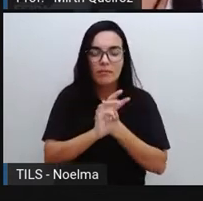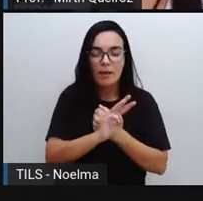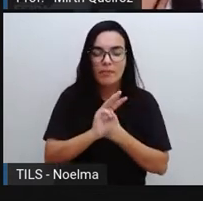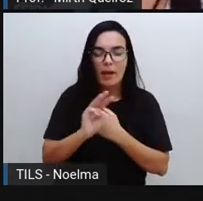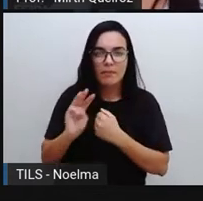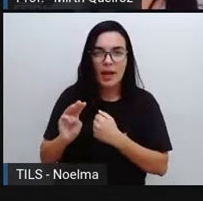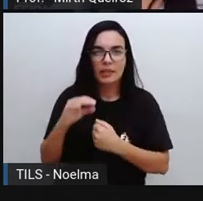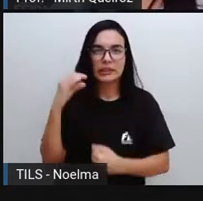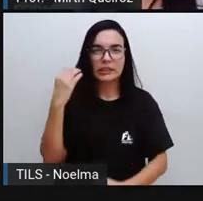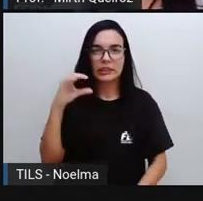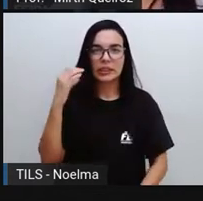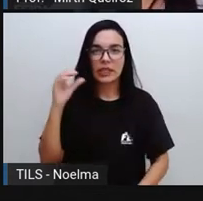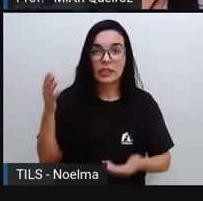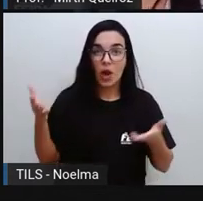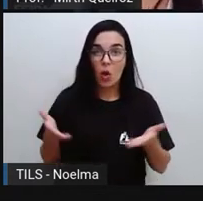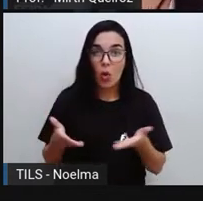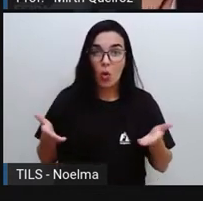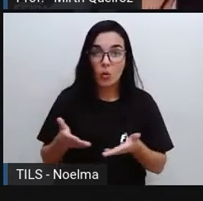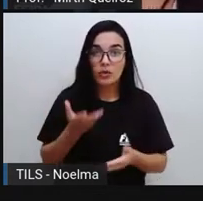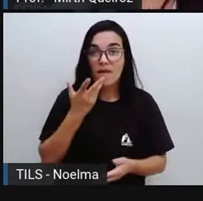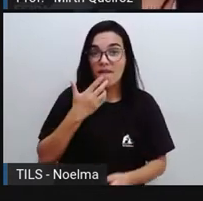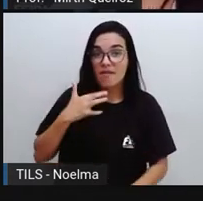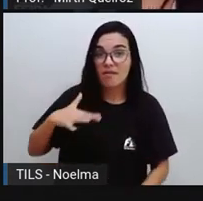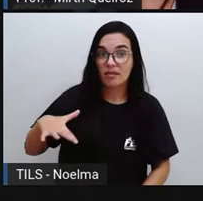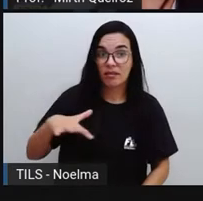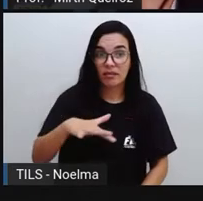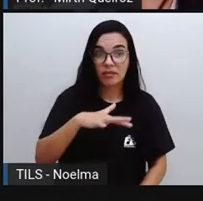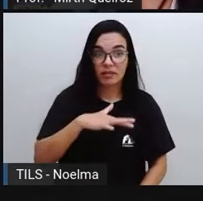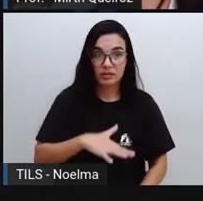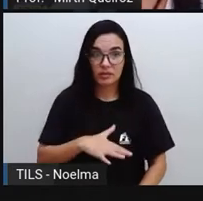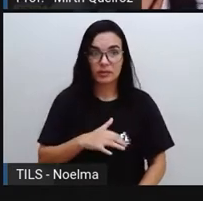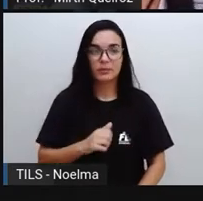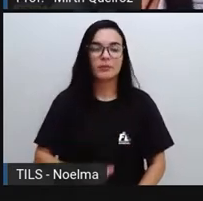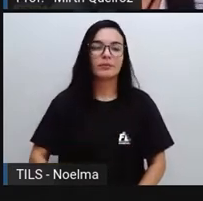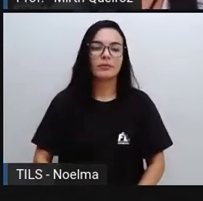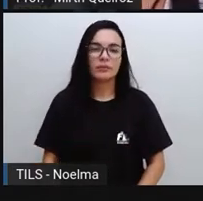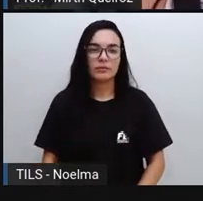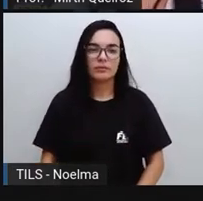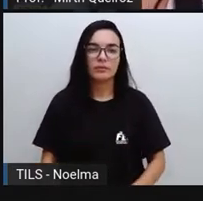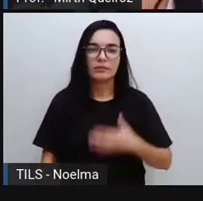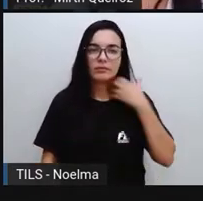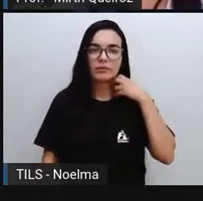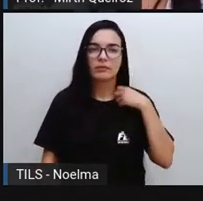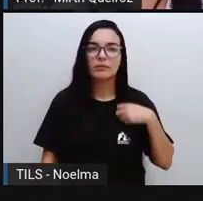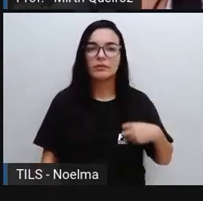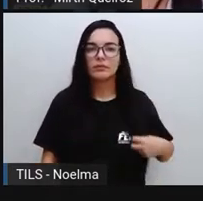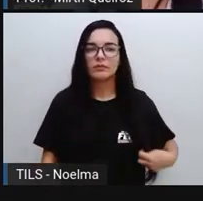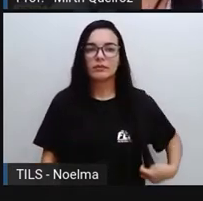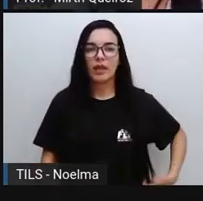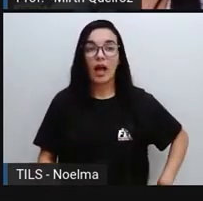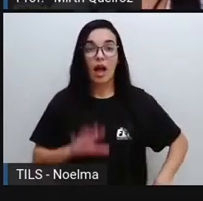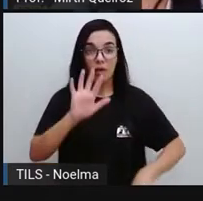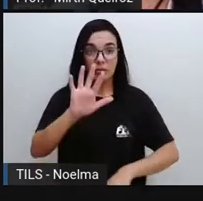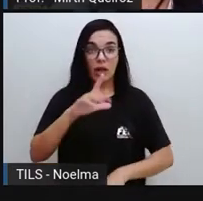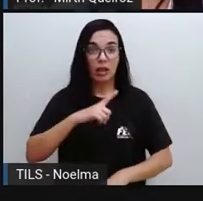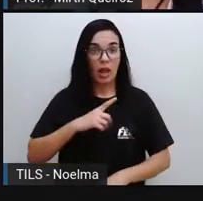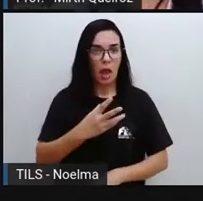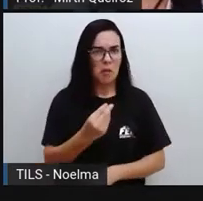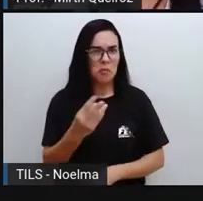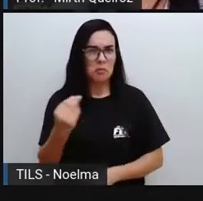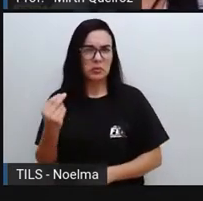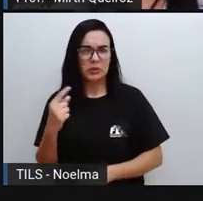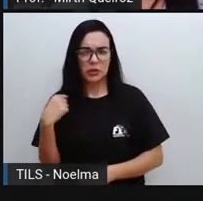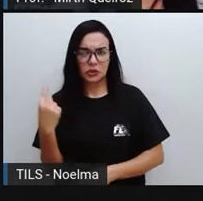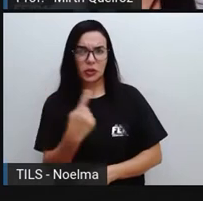Ciências Hoje das Crianças, certo? Para muitos de nós, os urubus